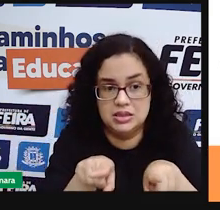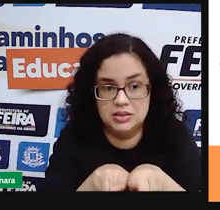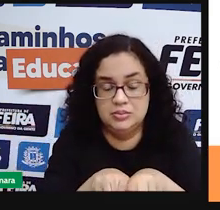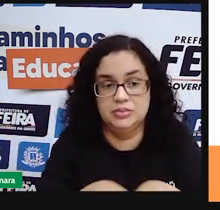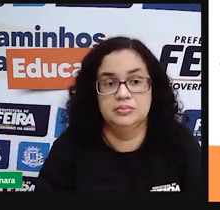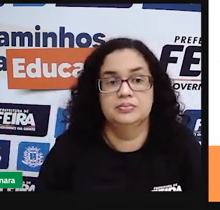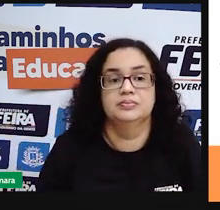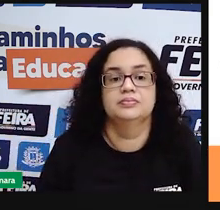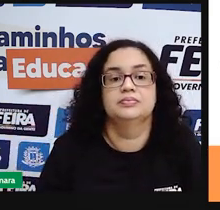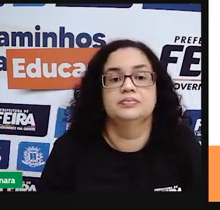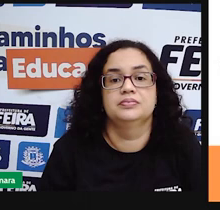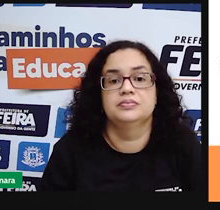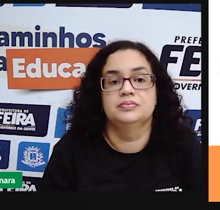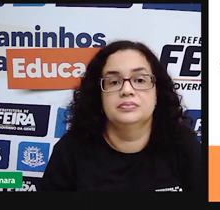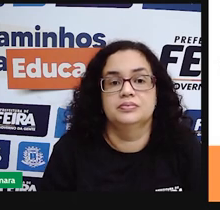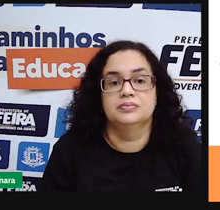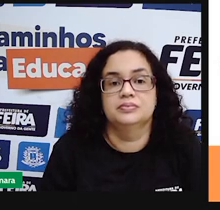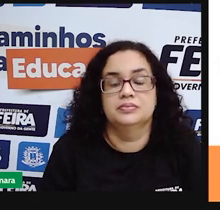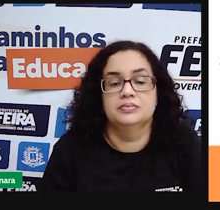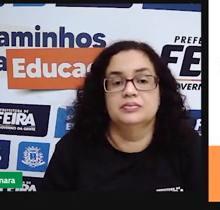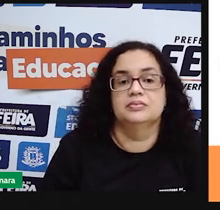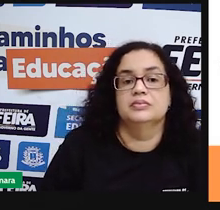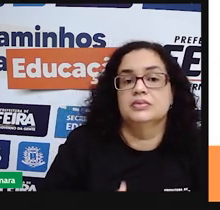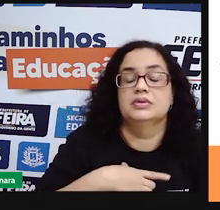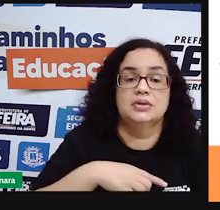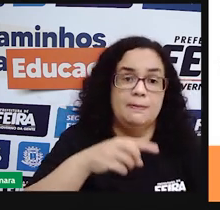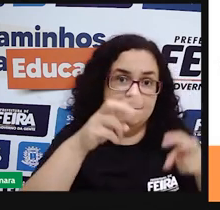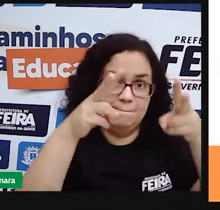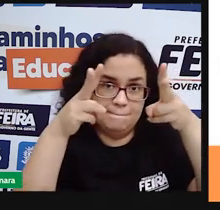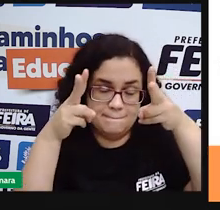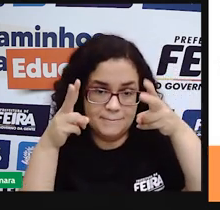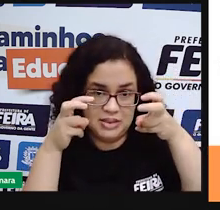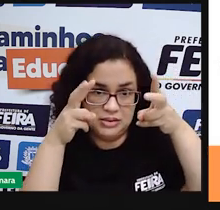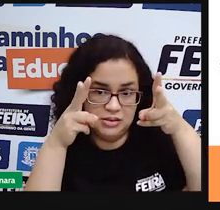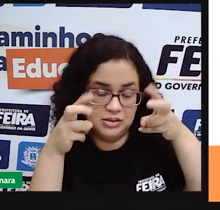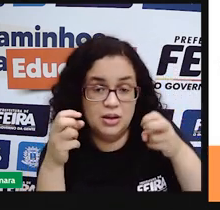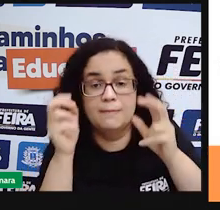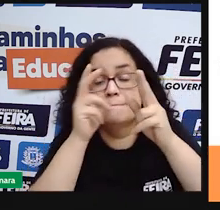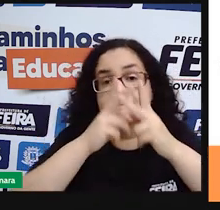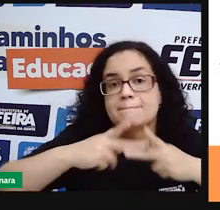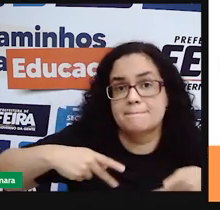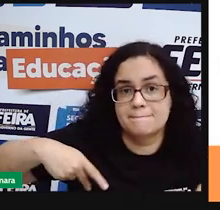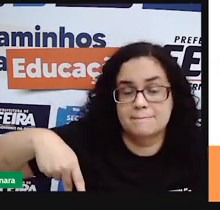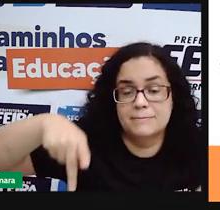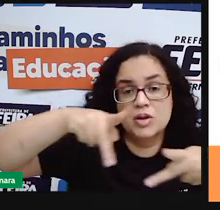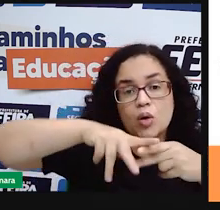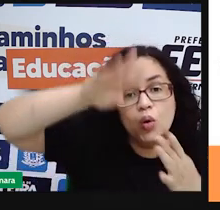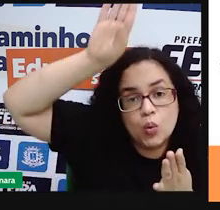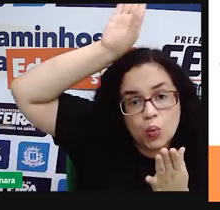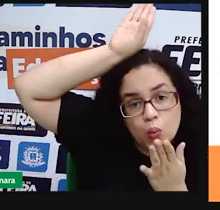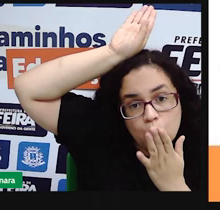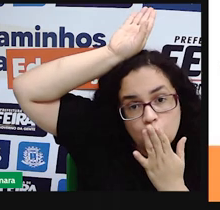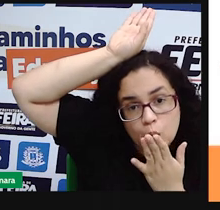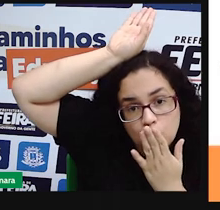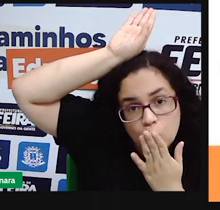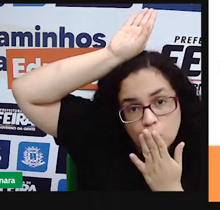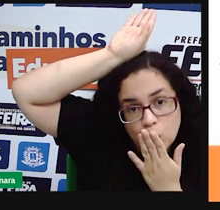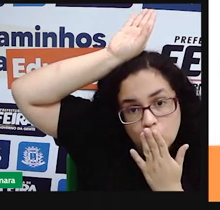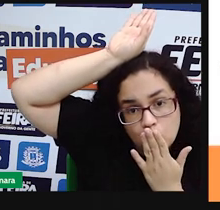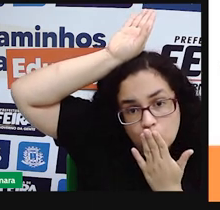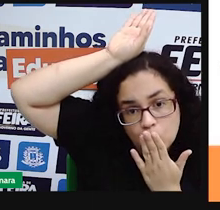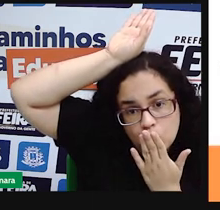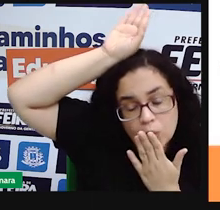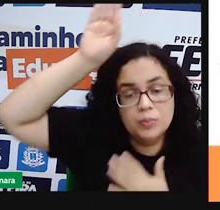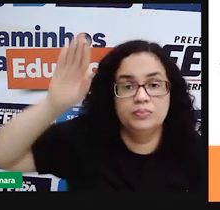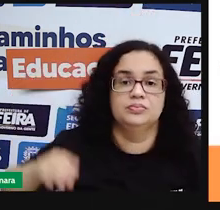do litoral e aí a gente percebe o quanto a população indígena ela foi diminuindo no decorrer